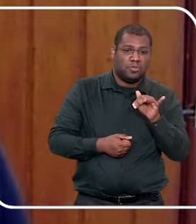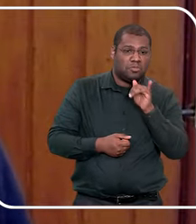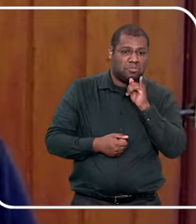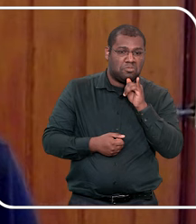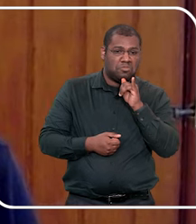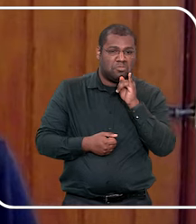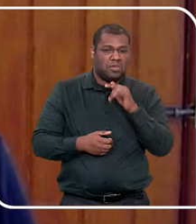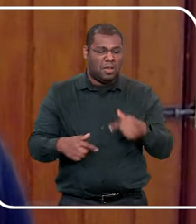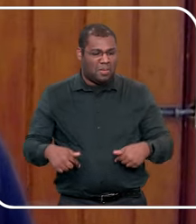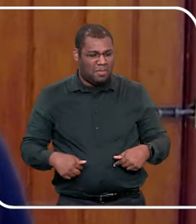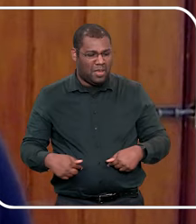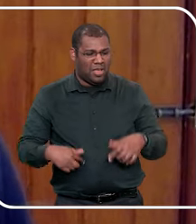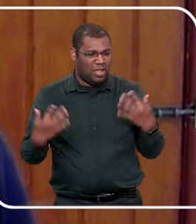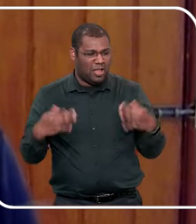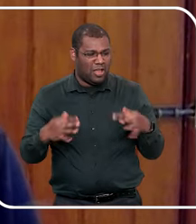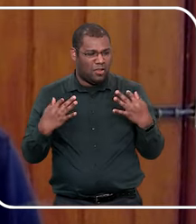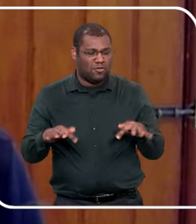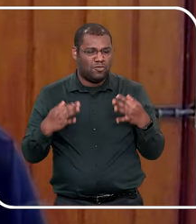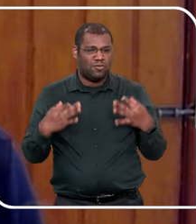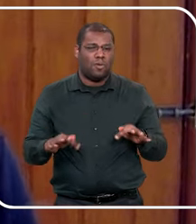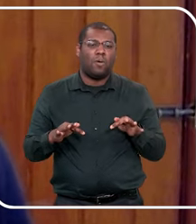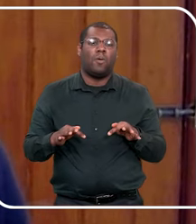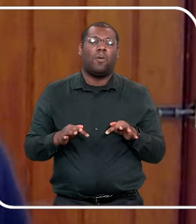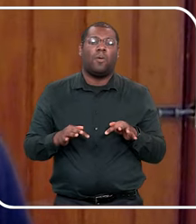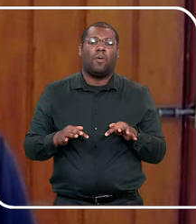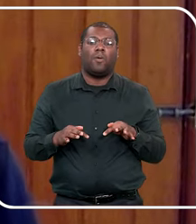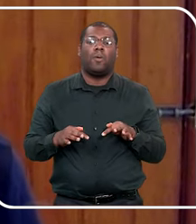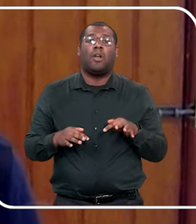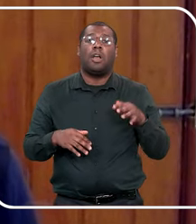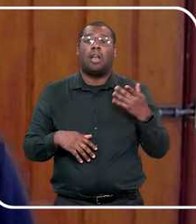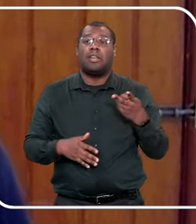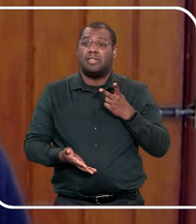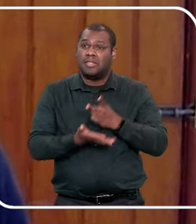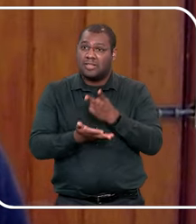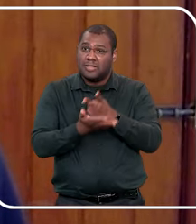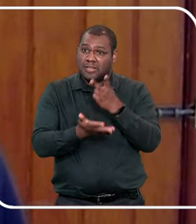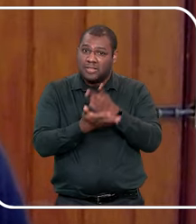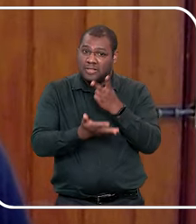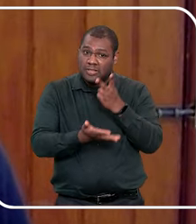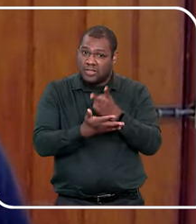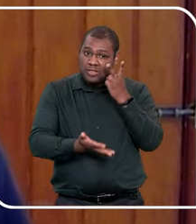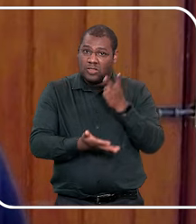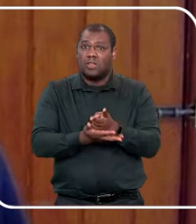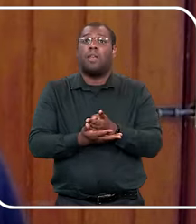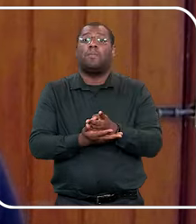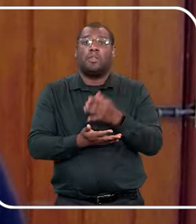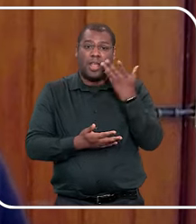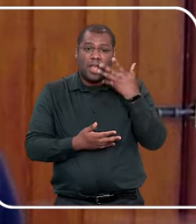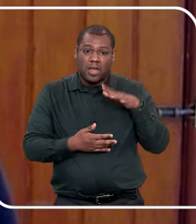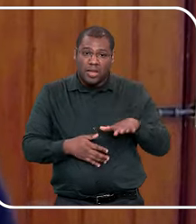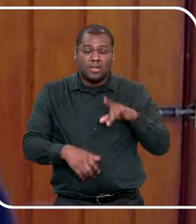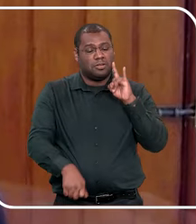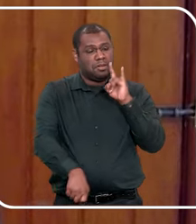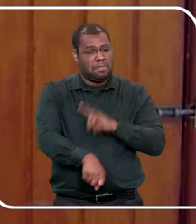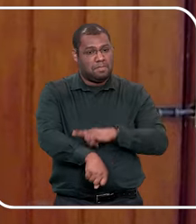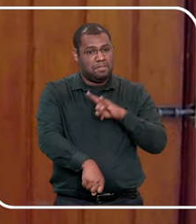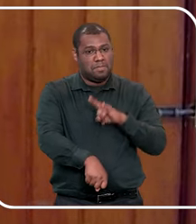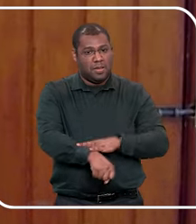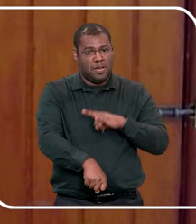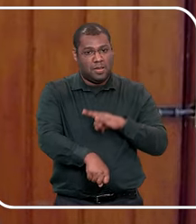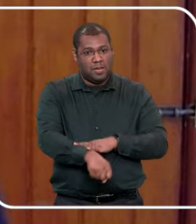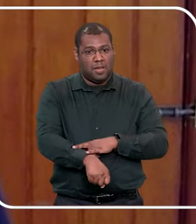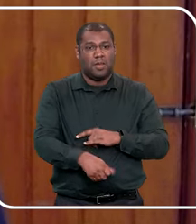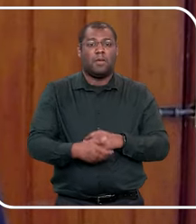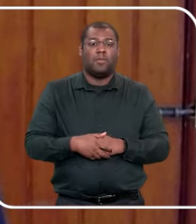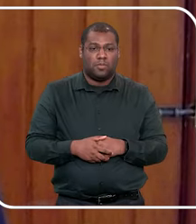o ato ali do abuso, dor na barriga constante, dor no baixo vento, entre repetição urinária, esses são sinais físicos, que eu vou falar